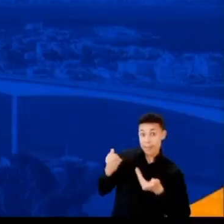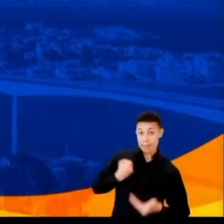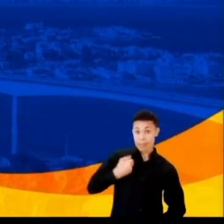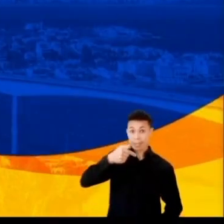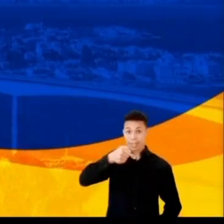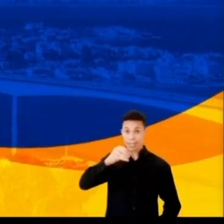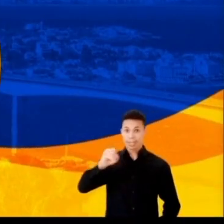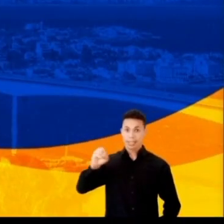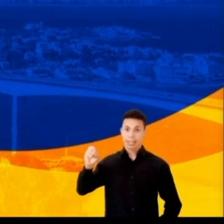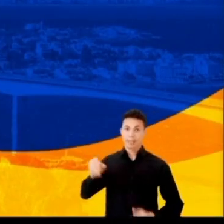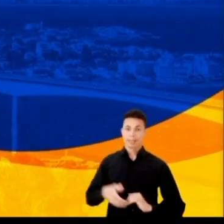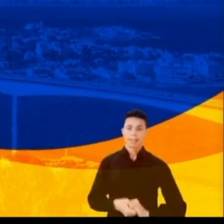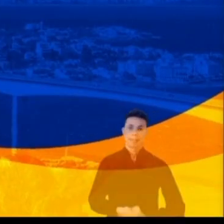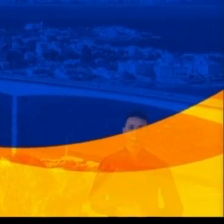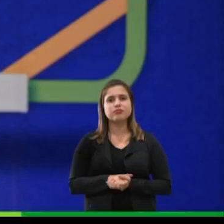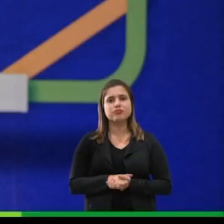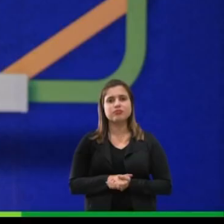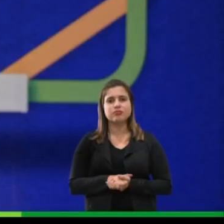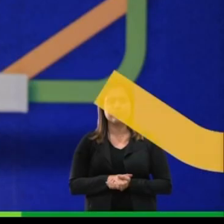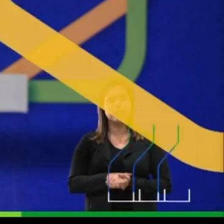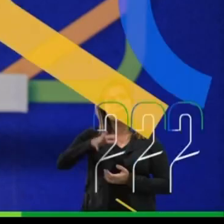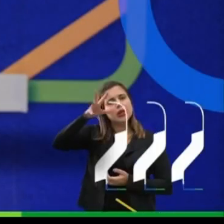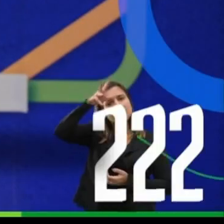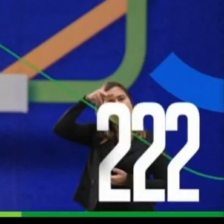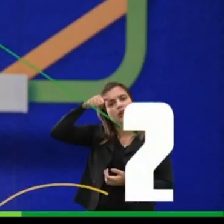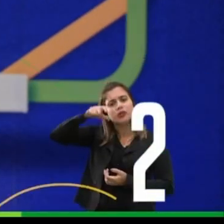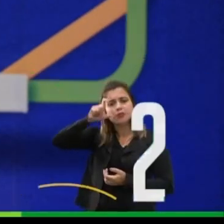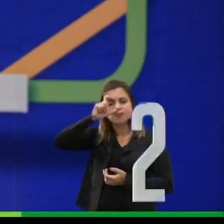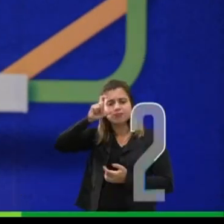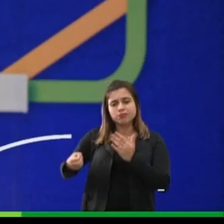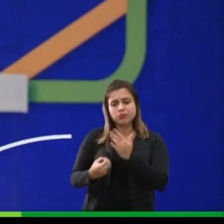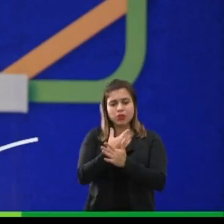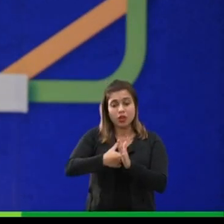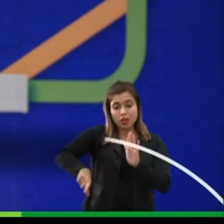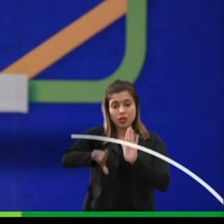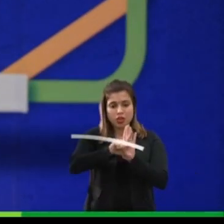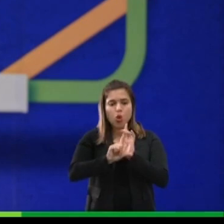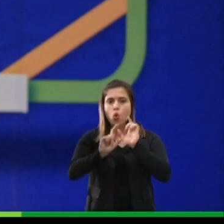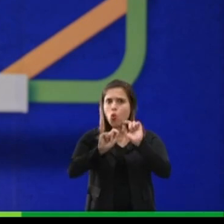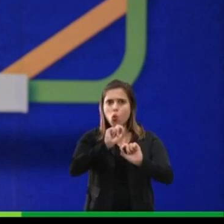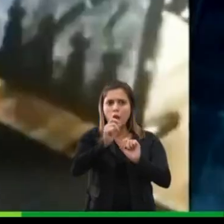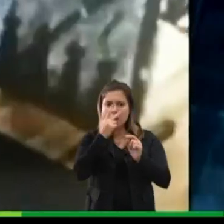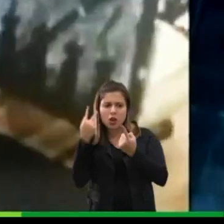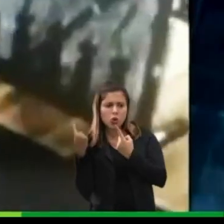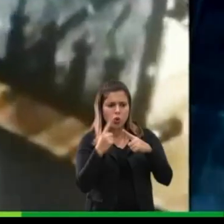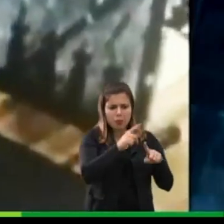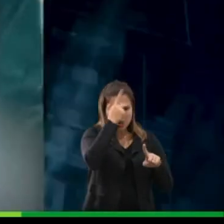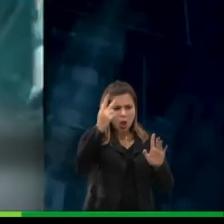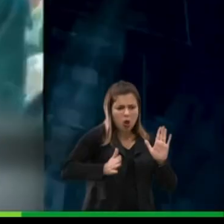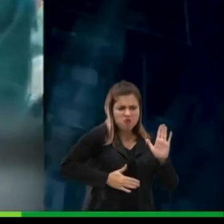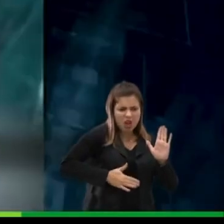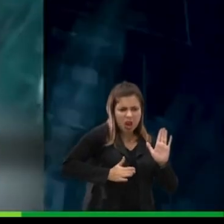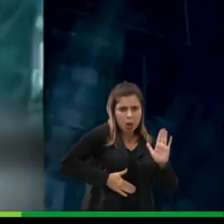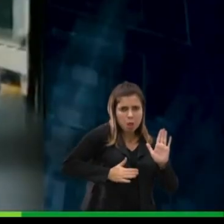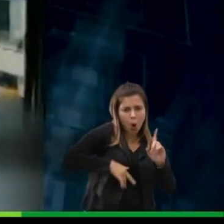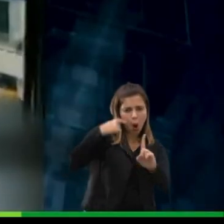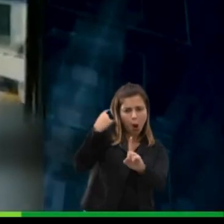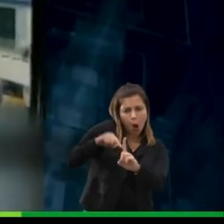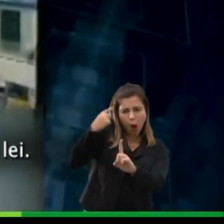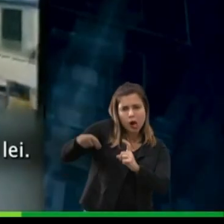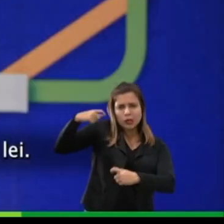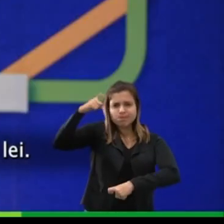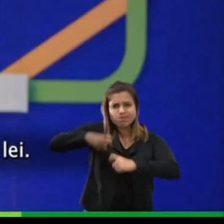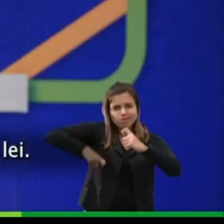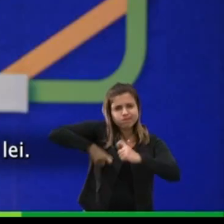Vamos, Nelson. 700. A lei Maria da Penha foi criada para punir vagabundos que agridem